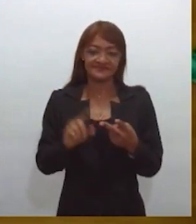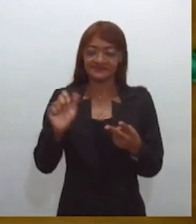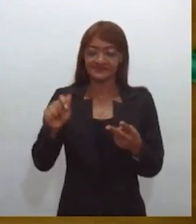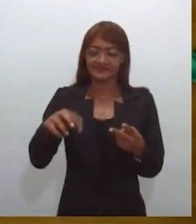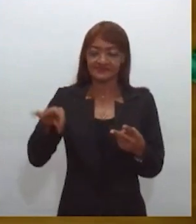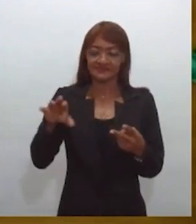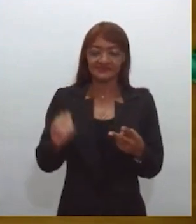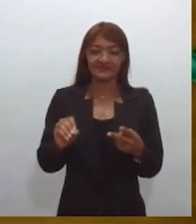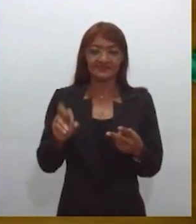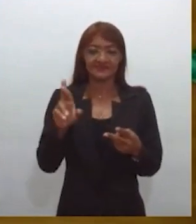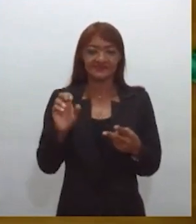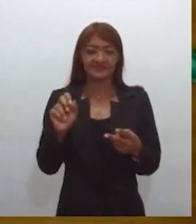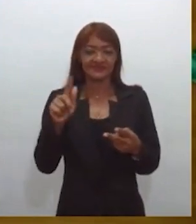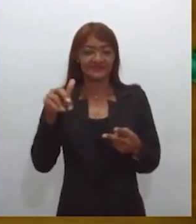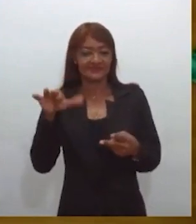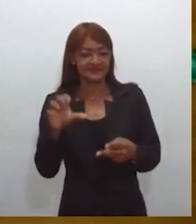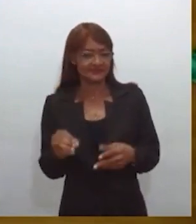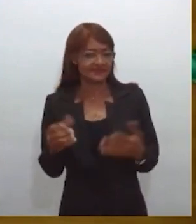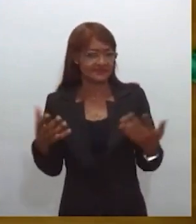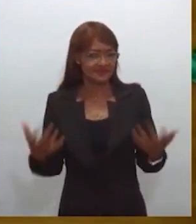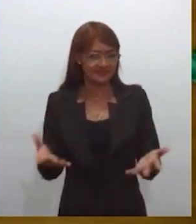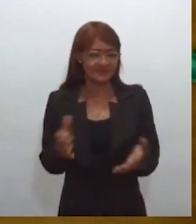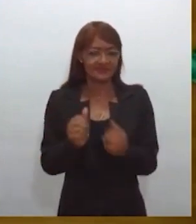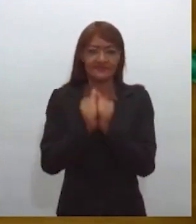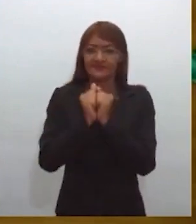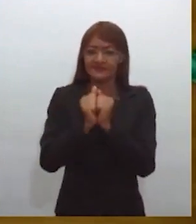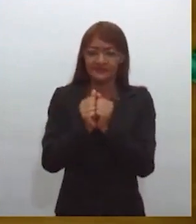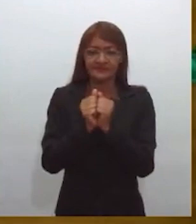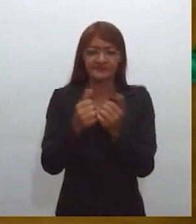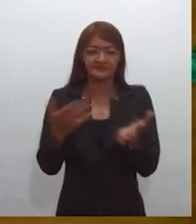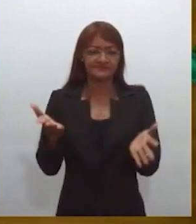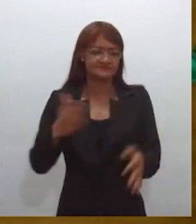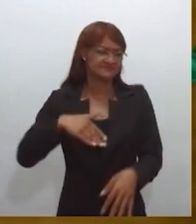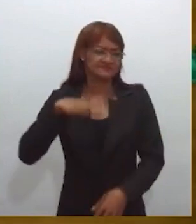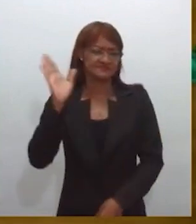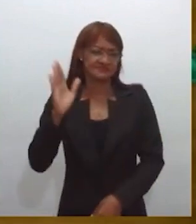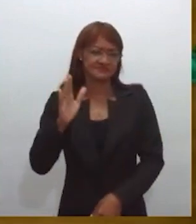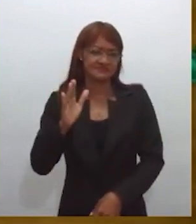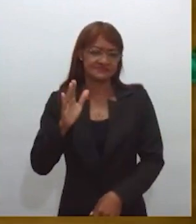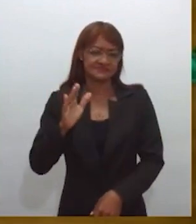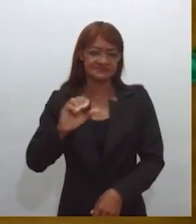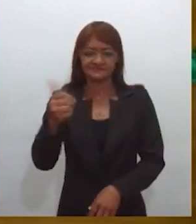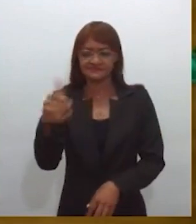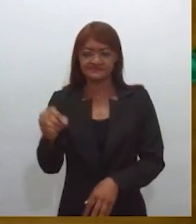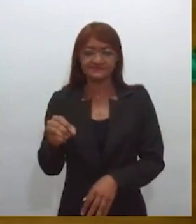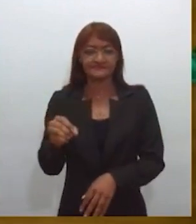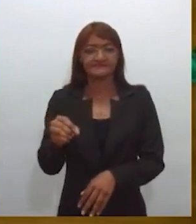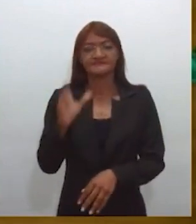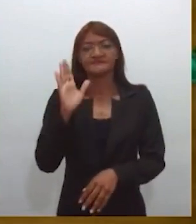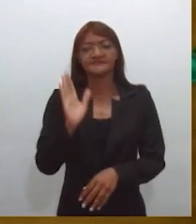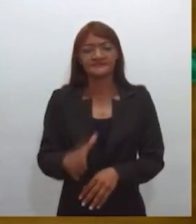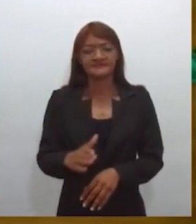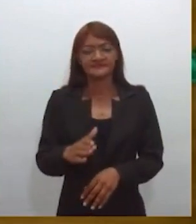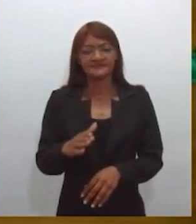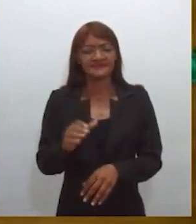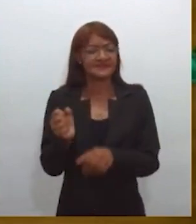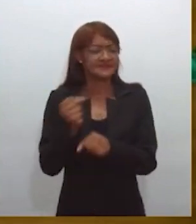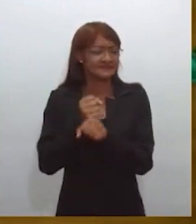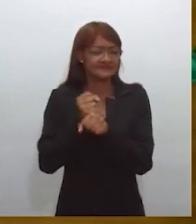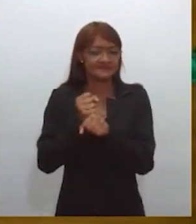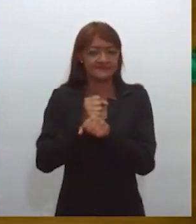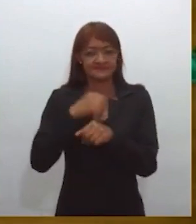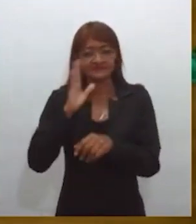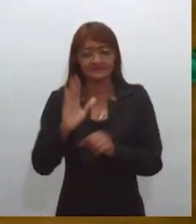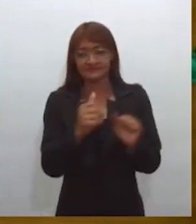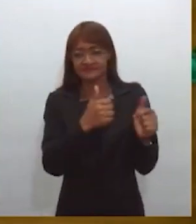20 anos de carreira juntos. Mais de oito, dez trabalhos gravados, né? Uma dupla que já percorreu meio